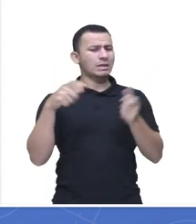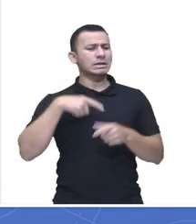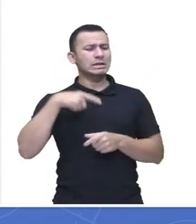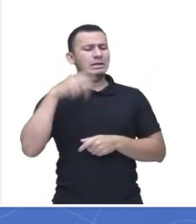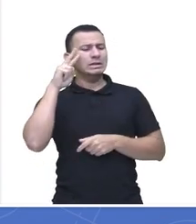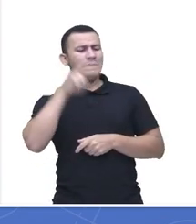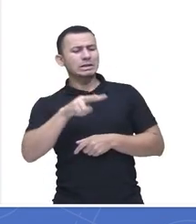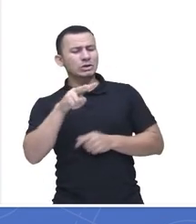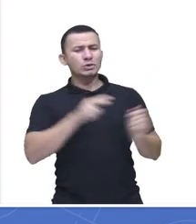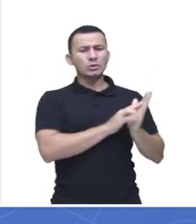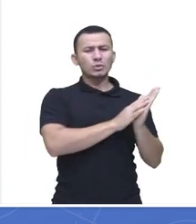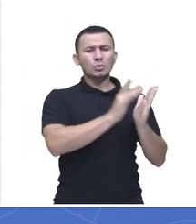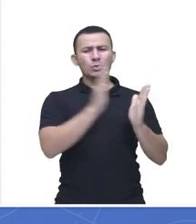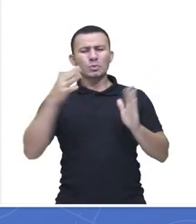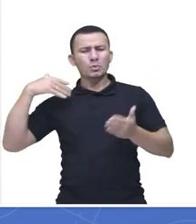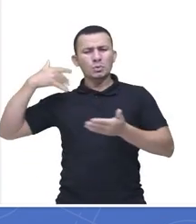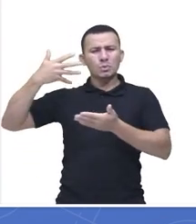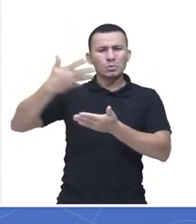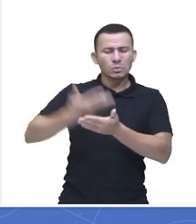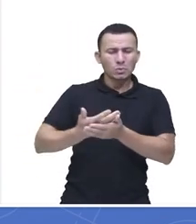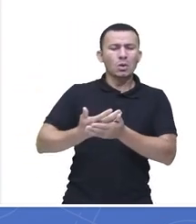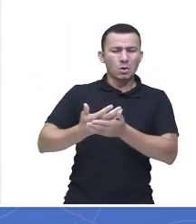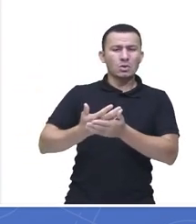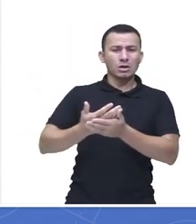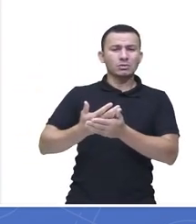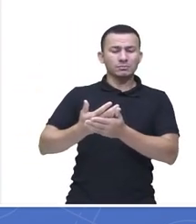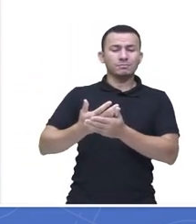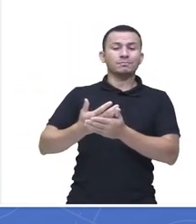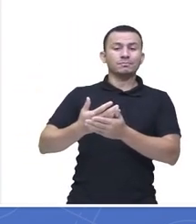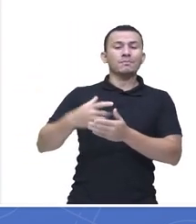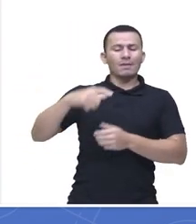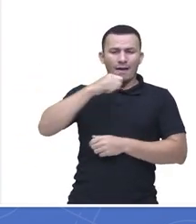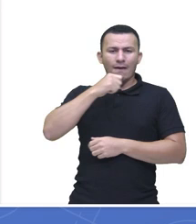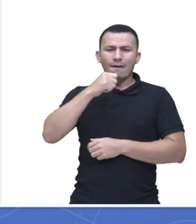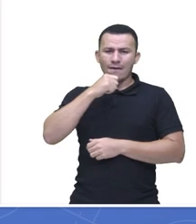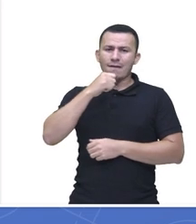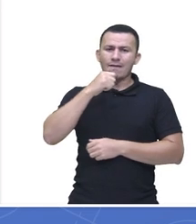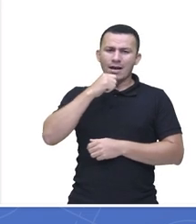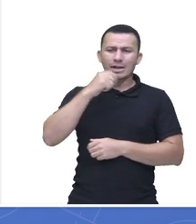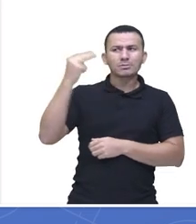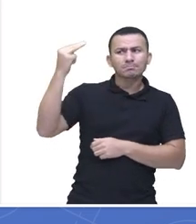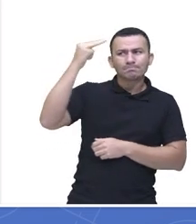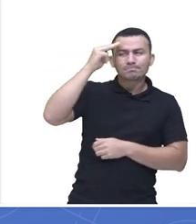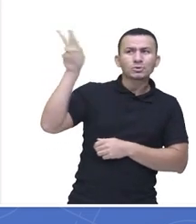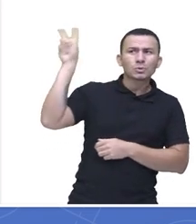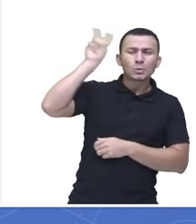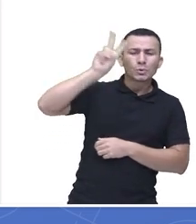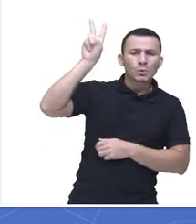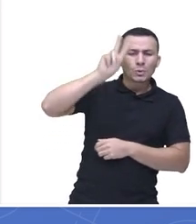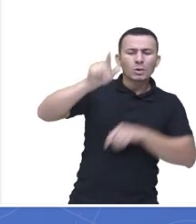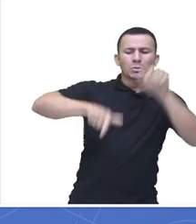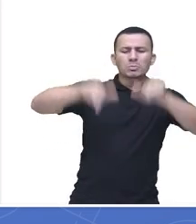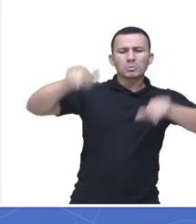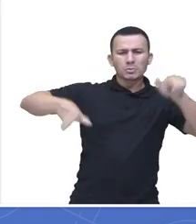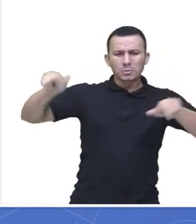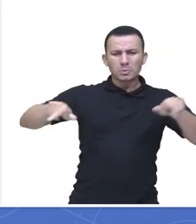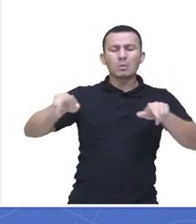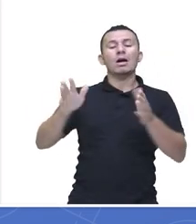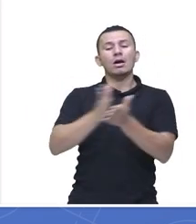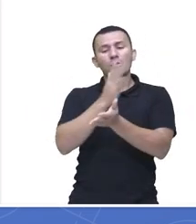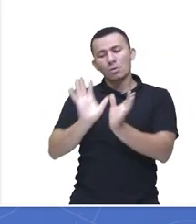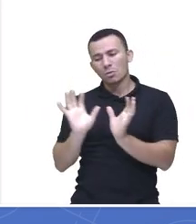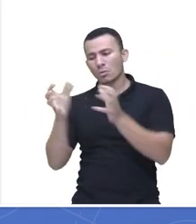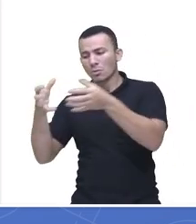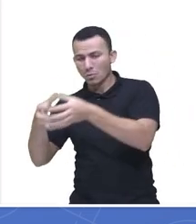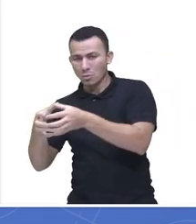sua existência, caso explícito do comunismo, entre aspas, ainda rondam a memória individual e coletiva